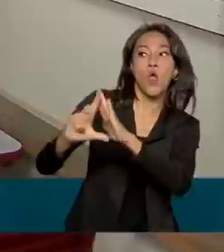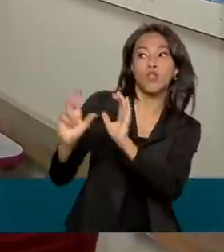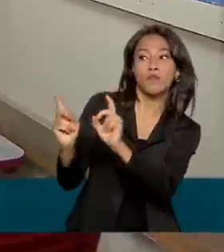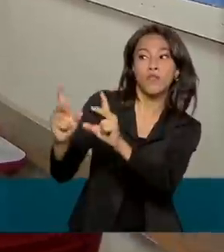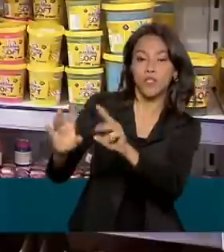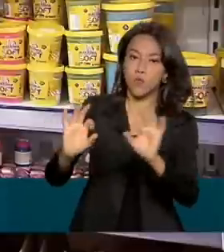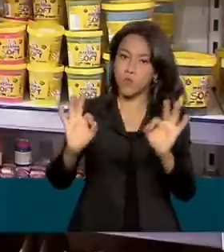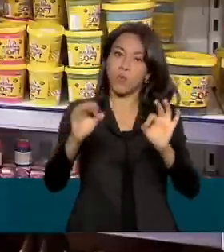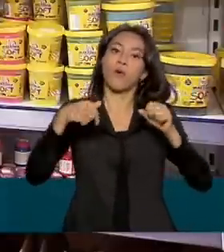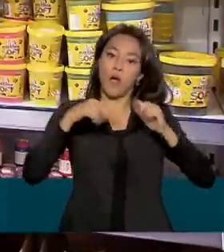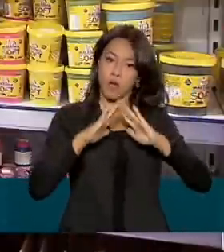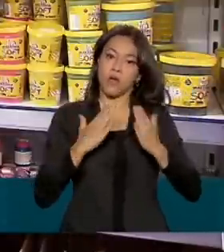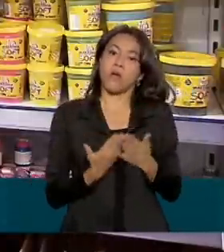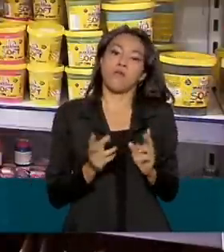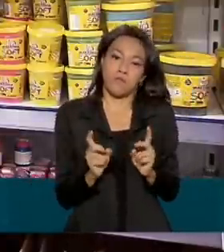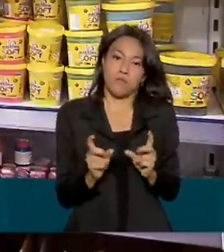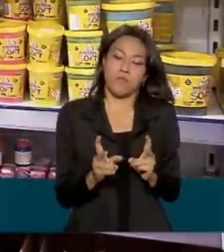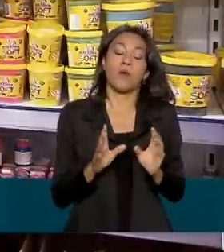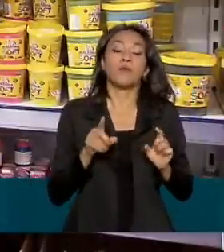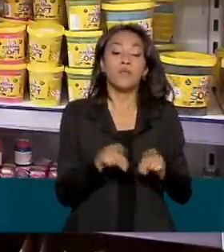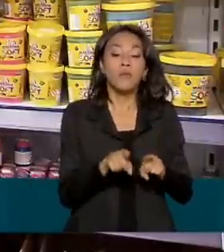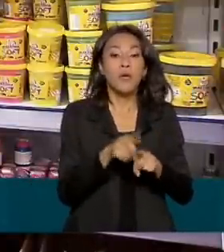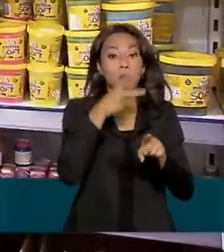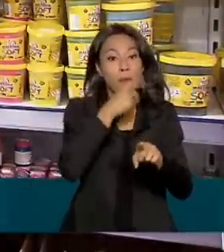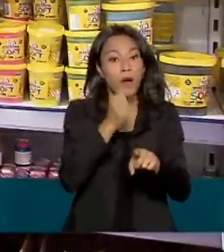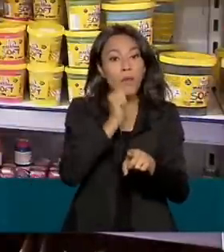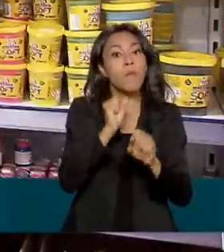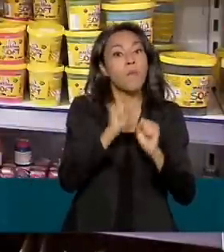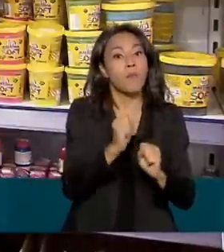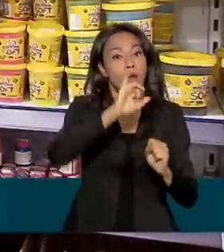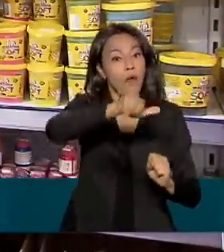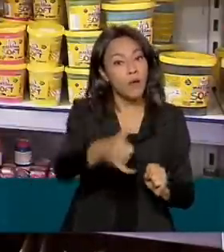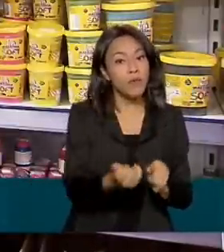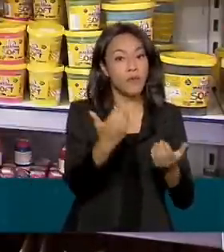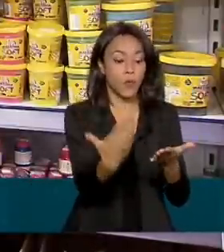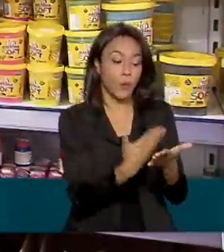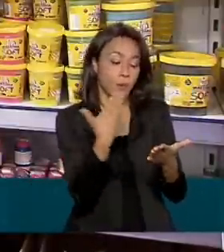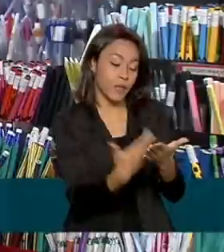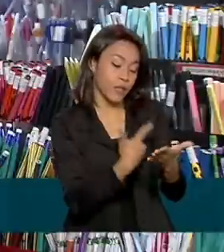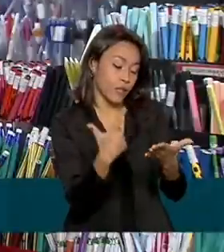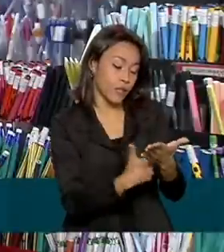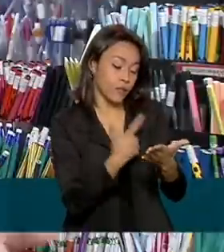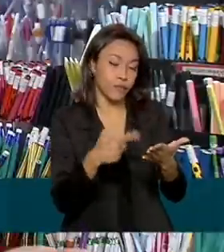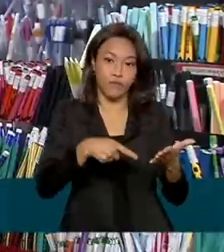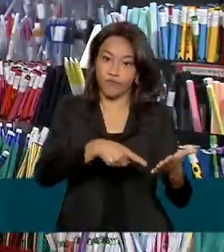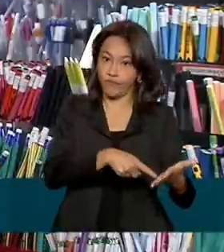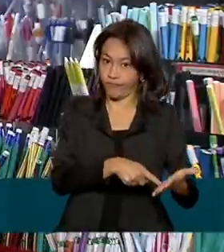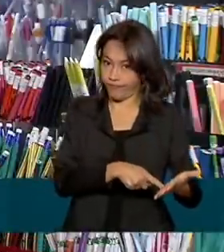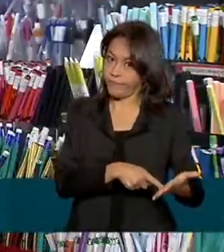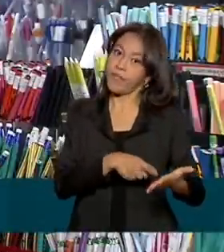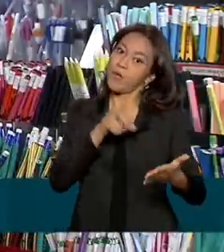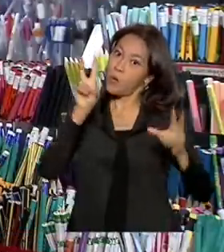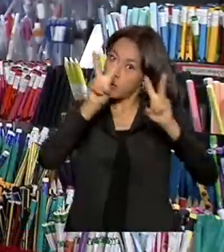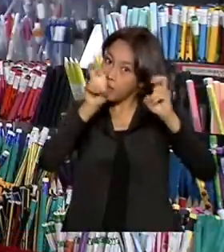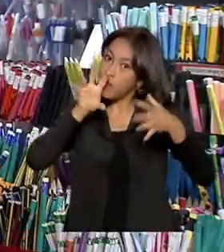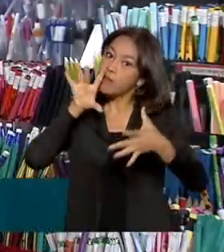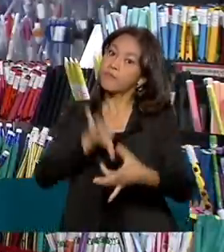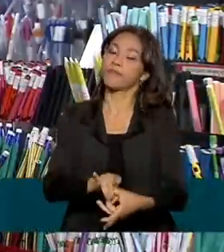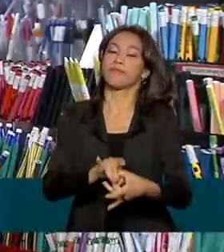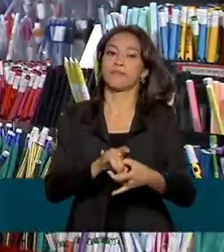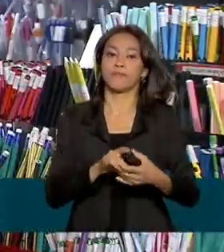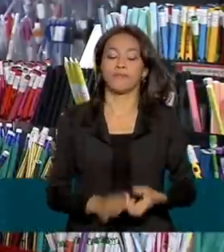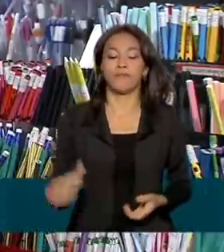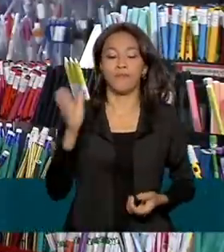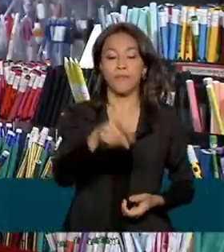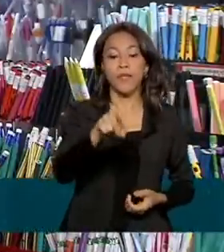pais podem ainda reaproveitar livros usados, desde que o conteúdo esteja atual. É importante que o consumidor guarde todos os